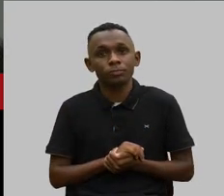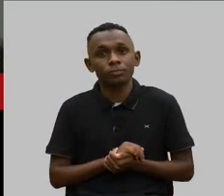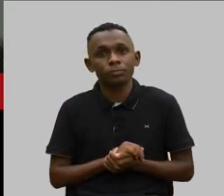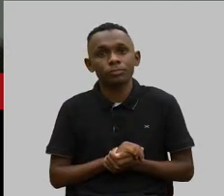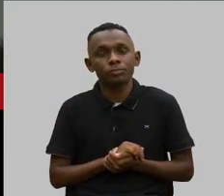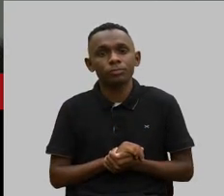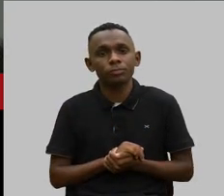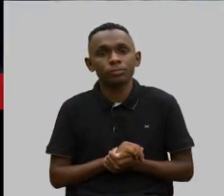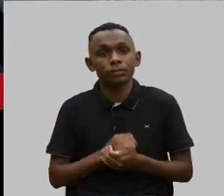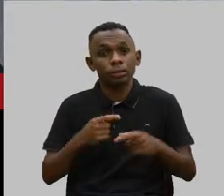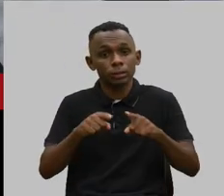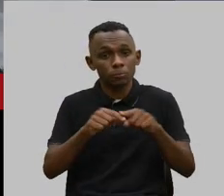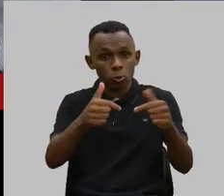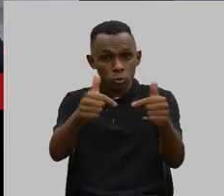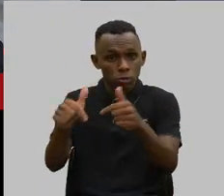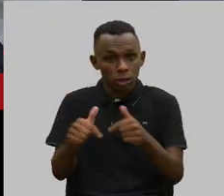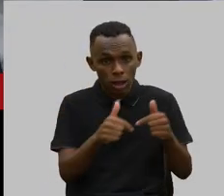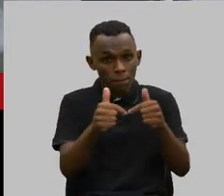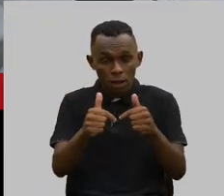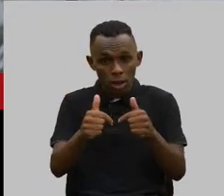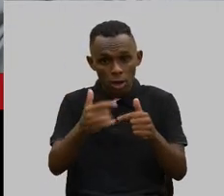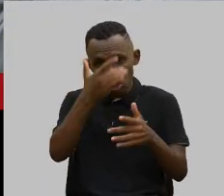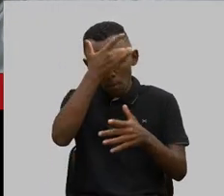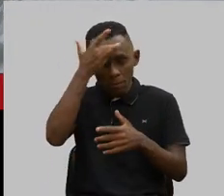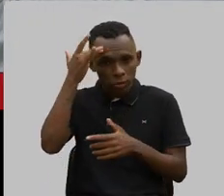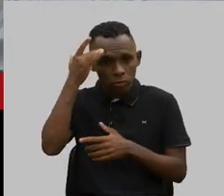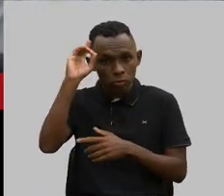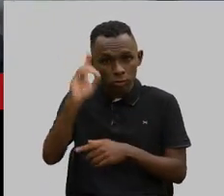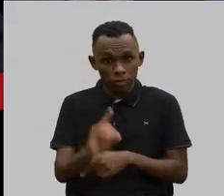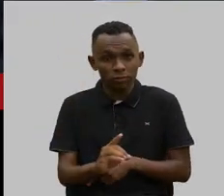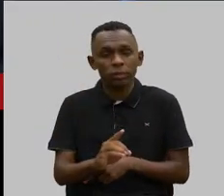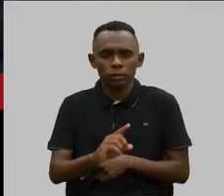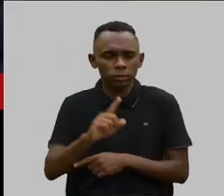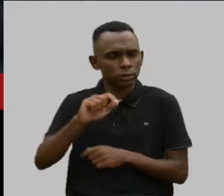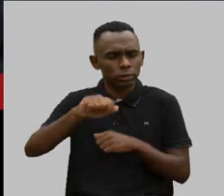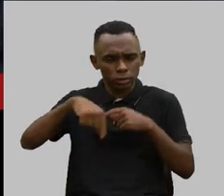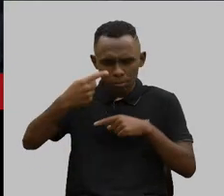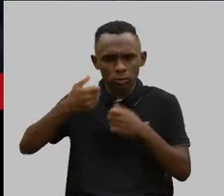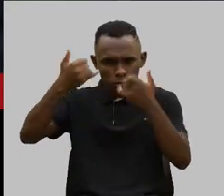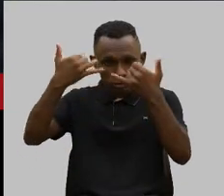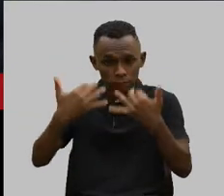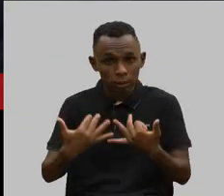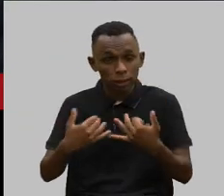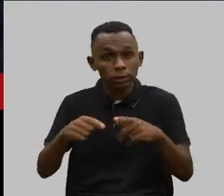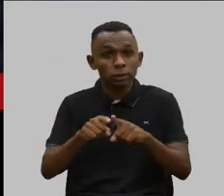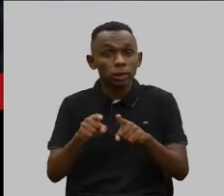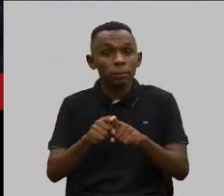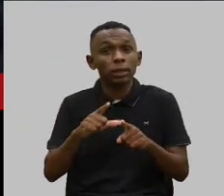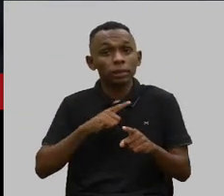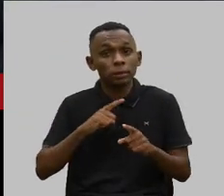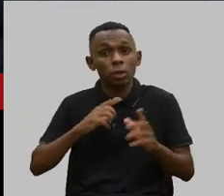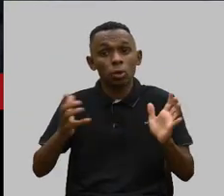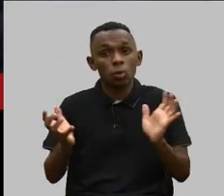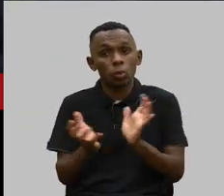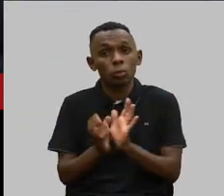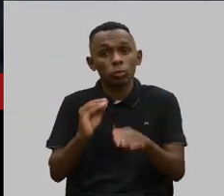Dentro das ações ligadas à pessoa com deficiência, a doutora Michelle Siqueira vai falar, mas nós temos uma rede de proteção